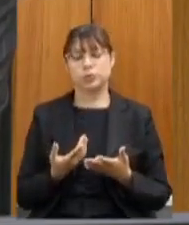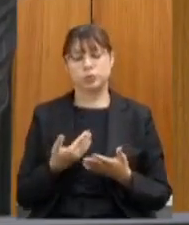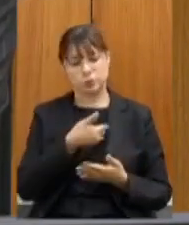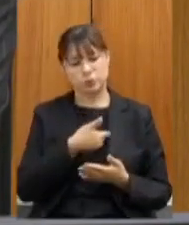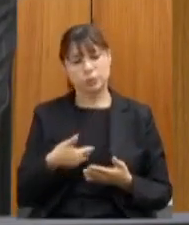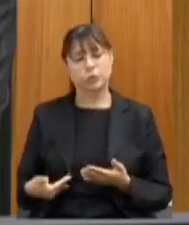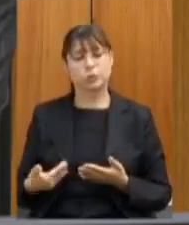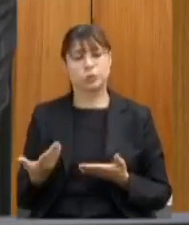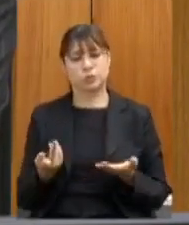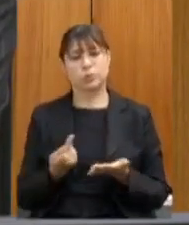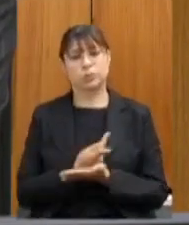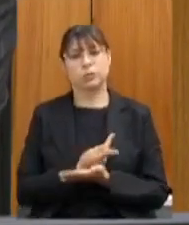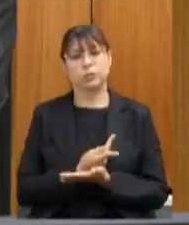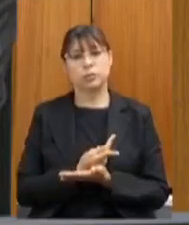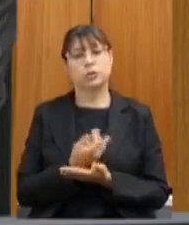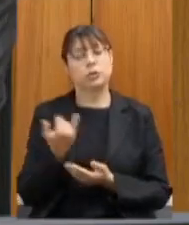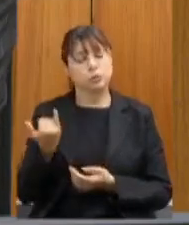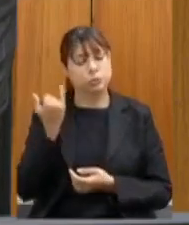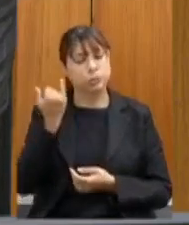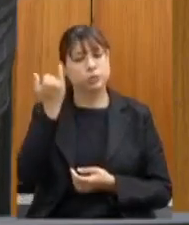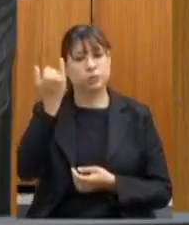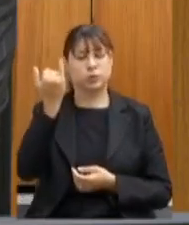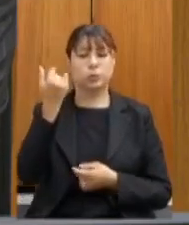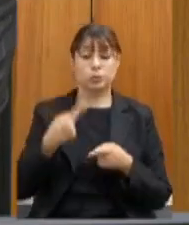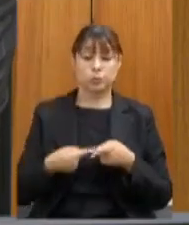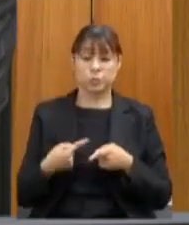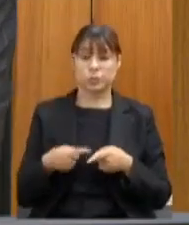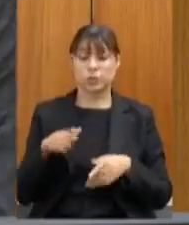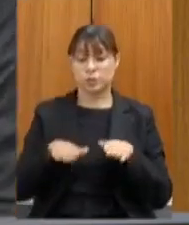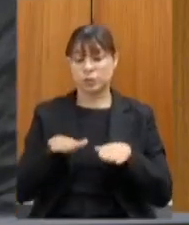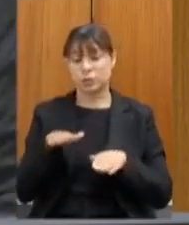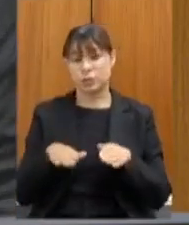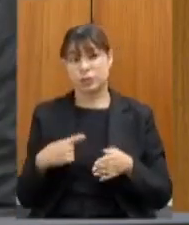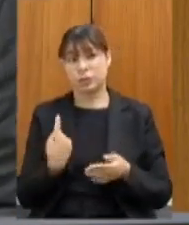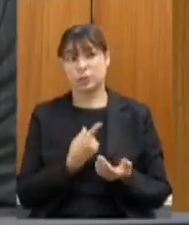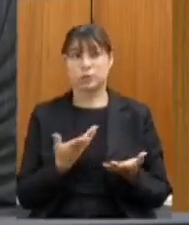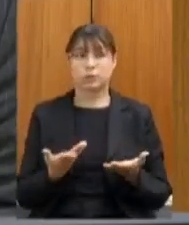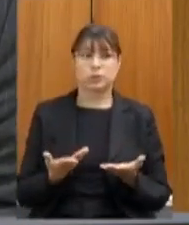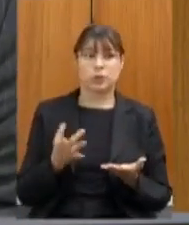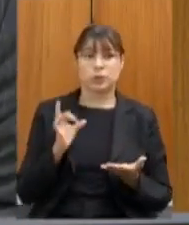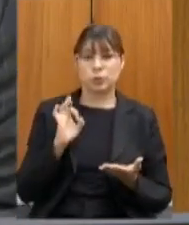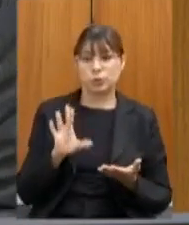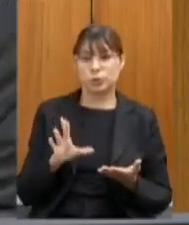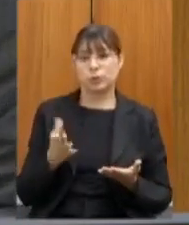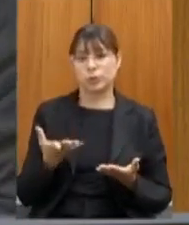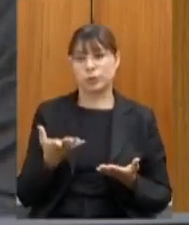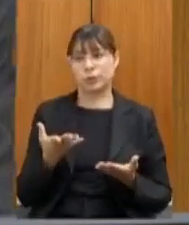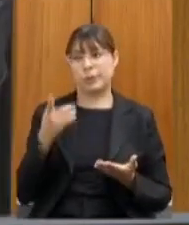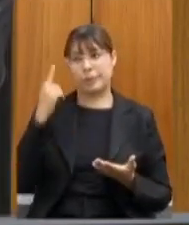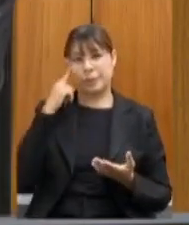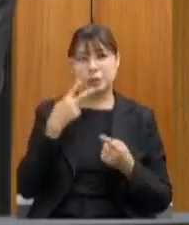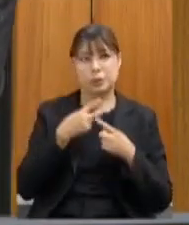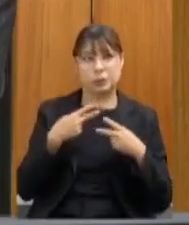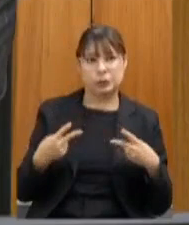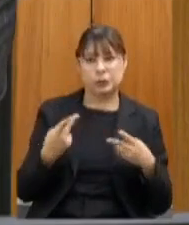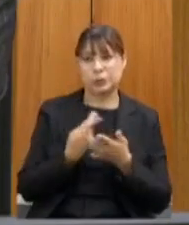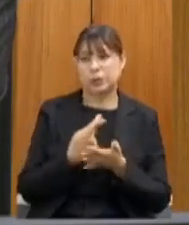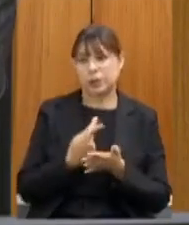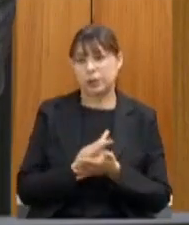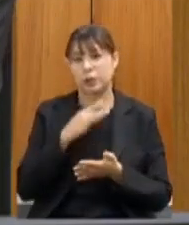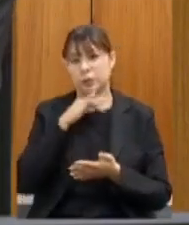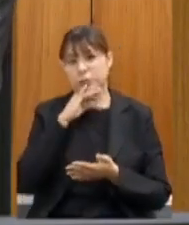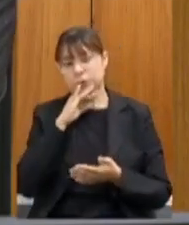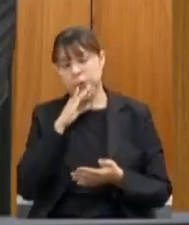o governo vem desenvolvendo isso é importante porque muitas vezes a gente fica aí só no lado negativo das críticas são